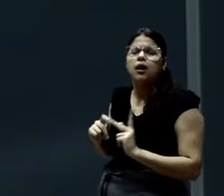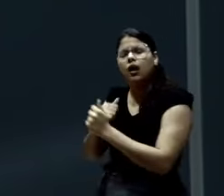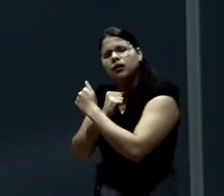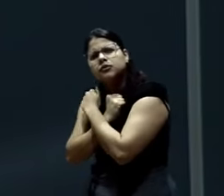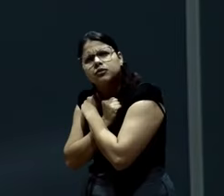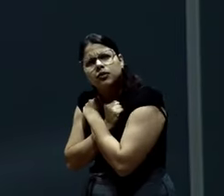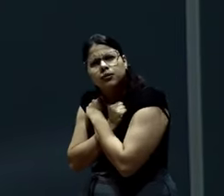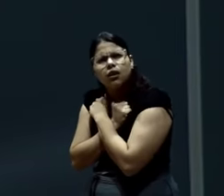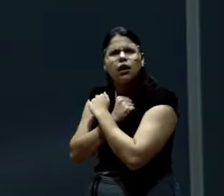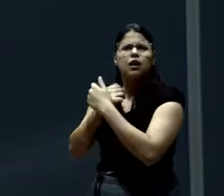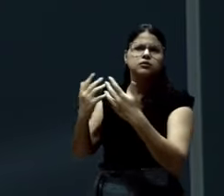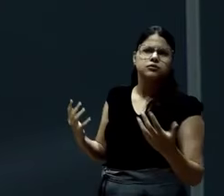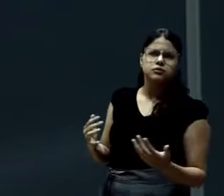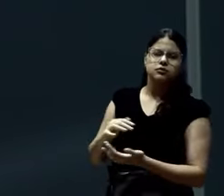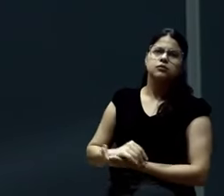Um abraço.